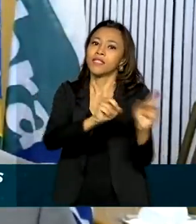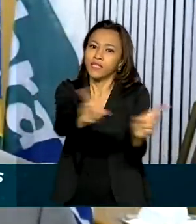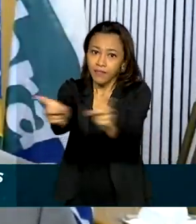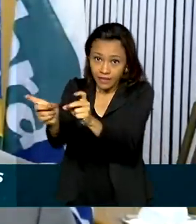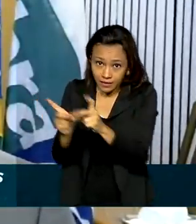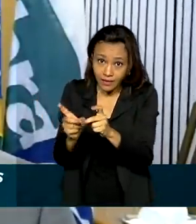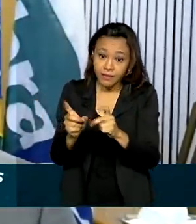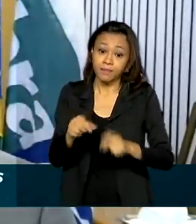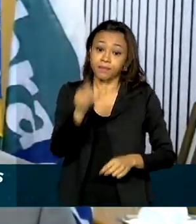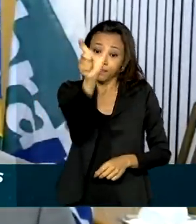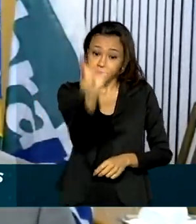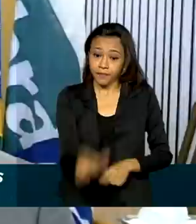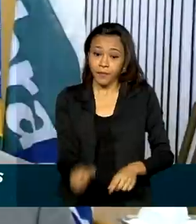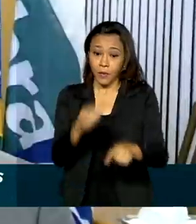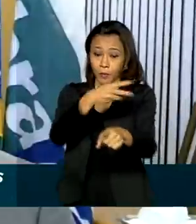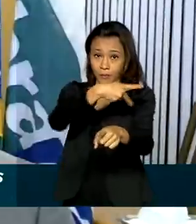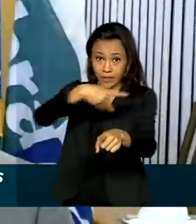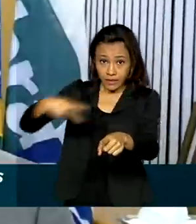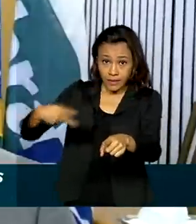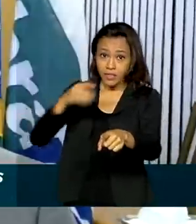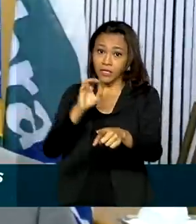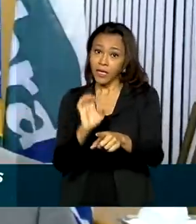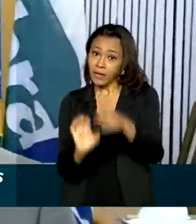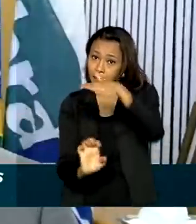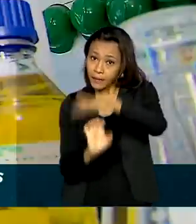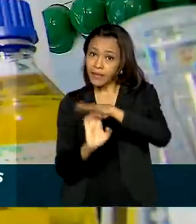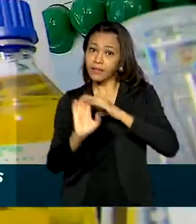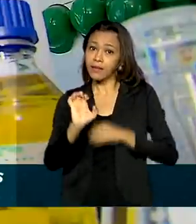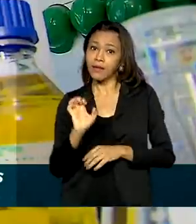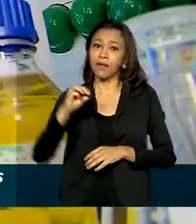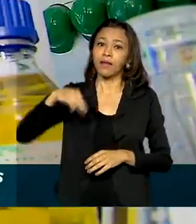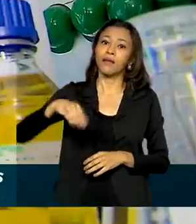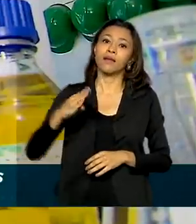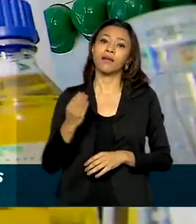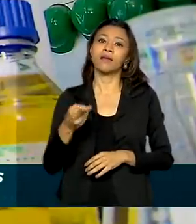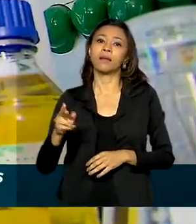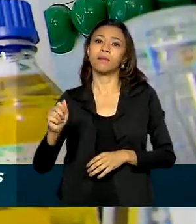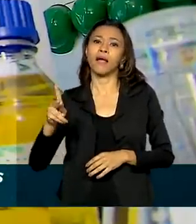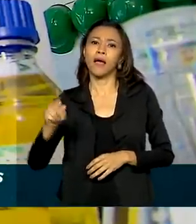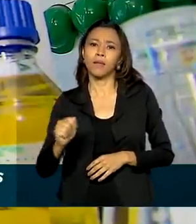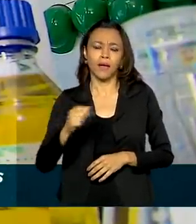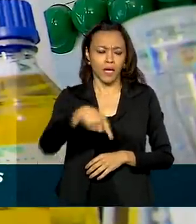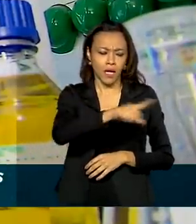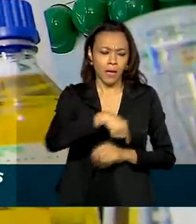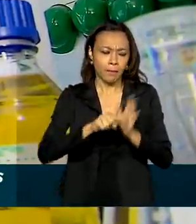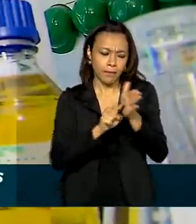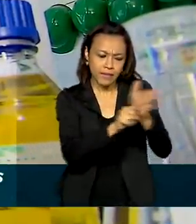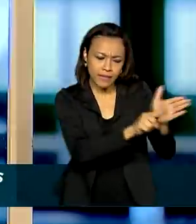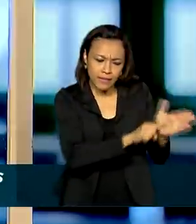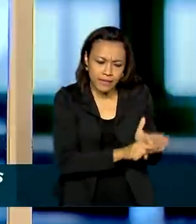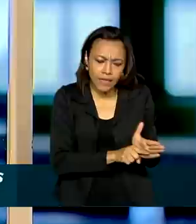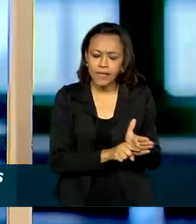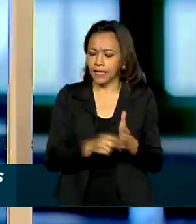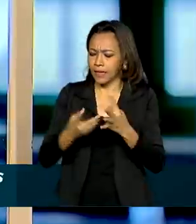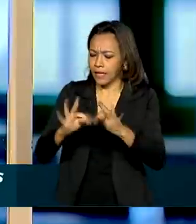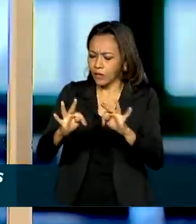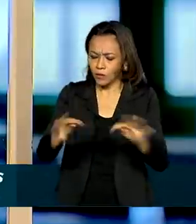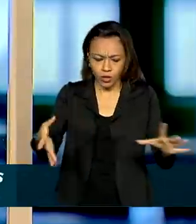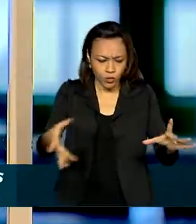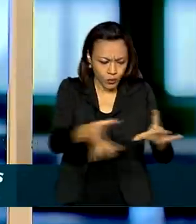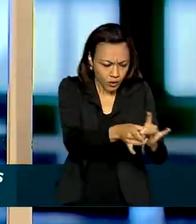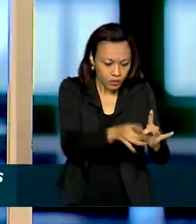o presidente da Embrapa, o trabalho dos produtores brasileiros, aliado à pesquisa e à tecnologia de ponta, são